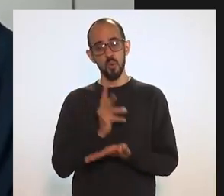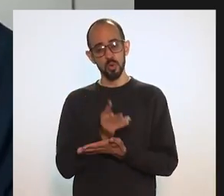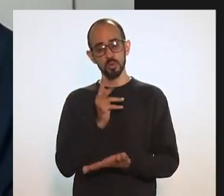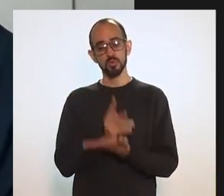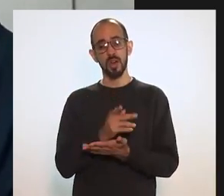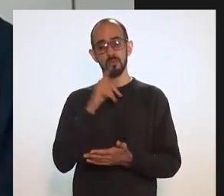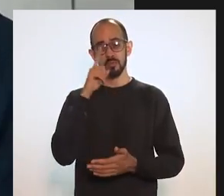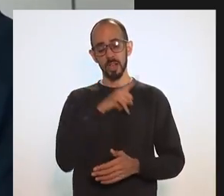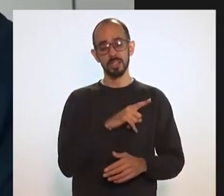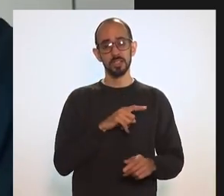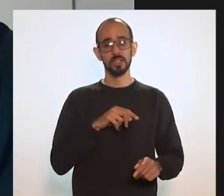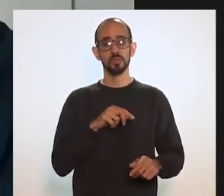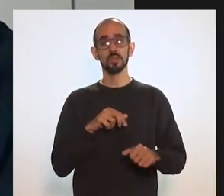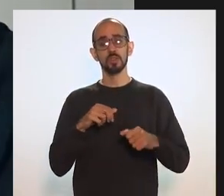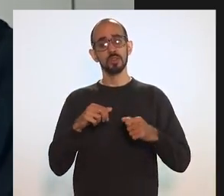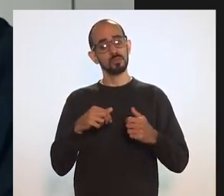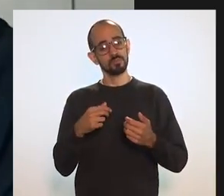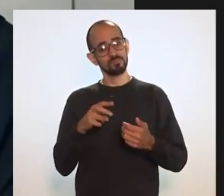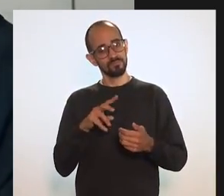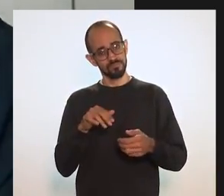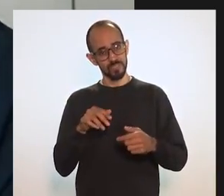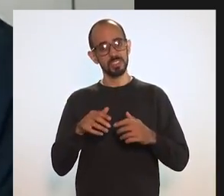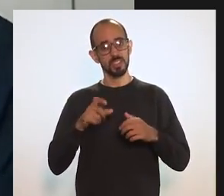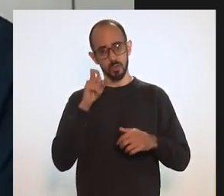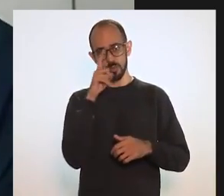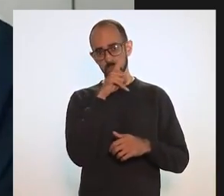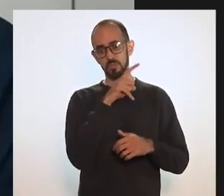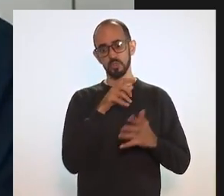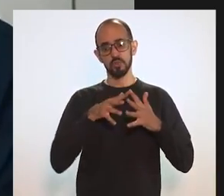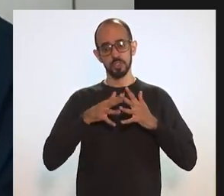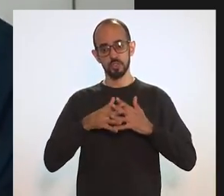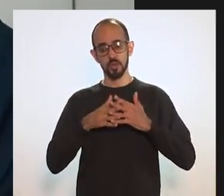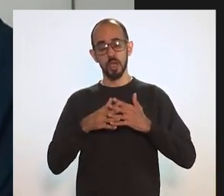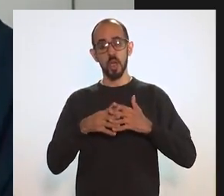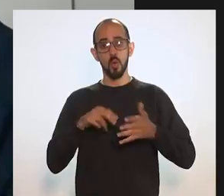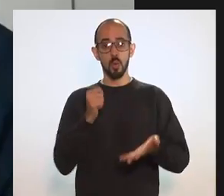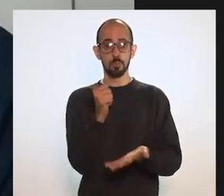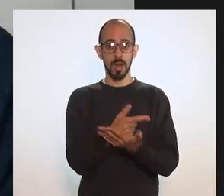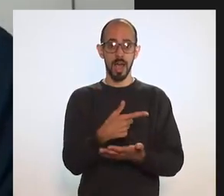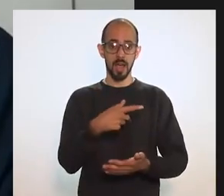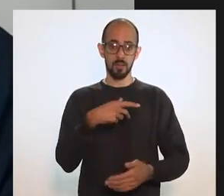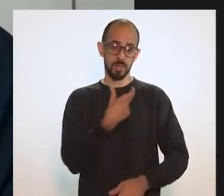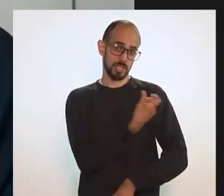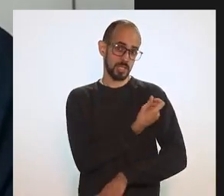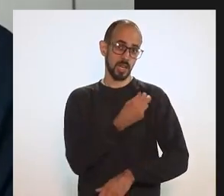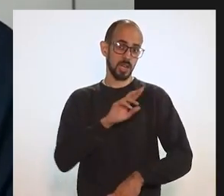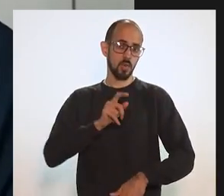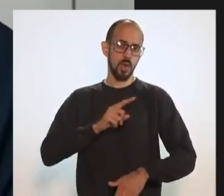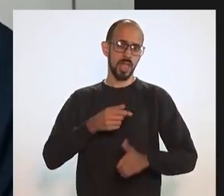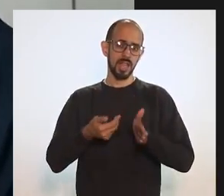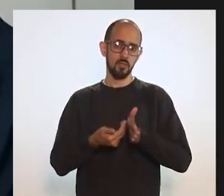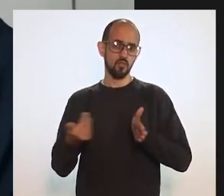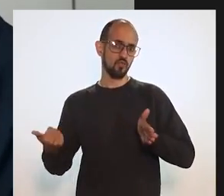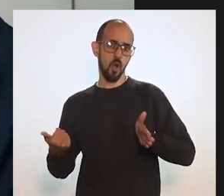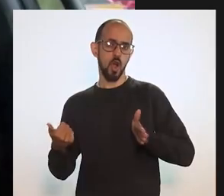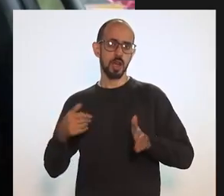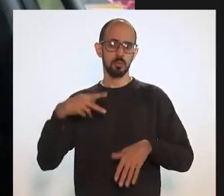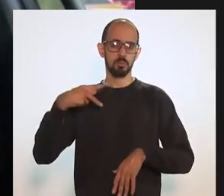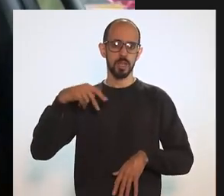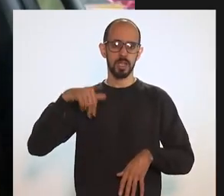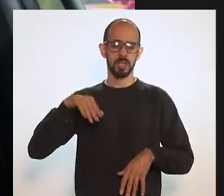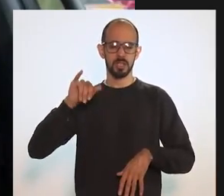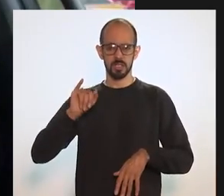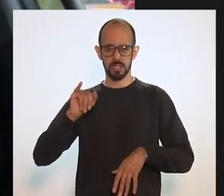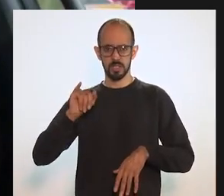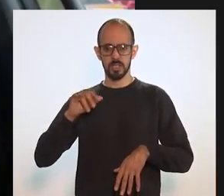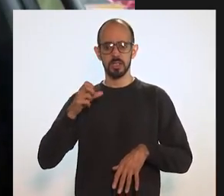vão agir de forma complementar. Comprar vacinas diretamente não significa sair do PNI. Inclusive, caso haja,